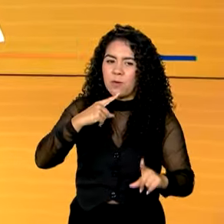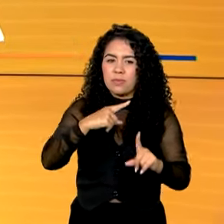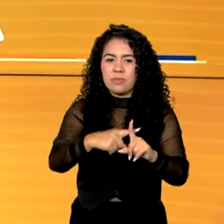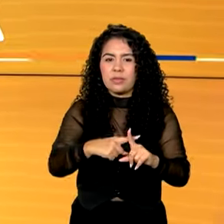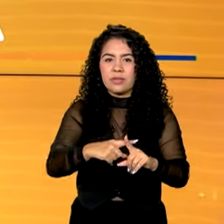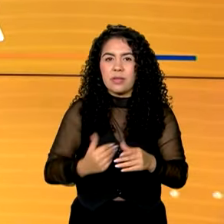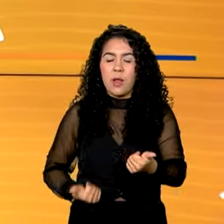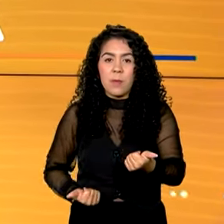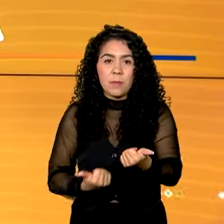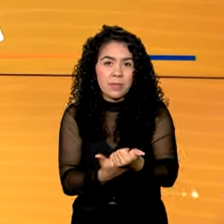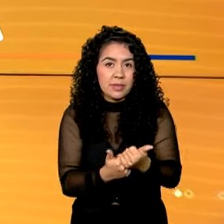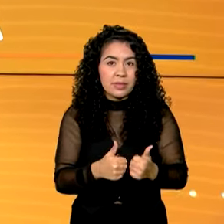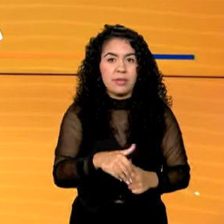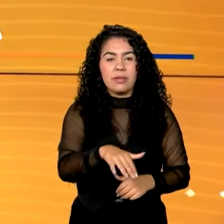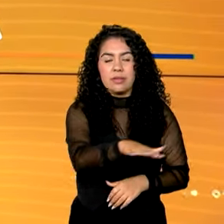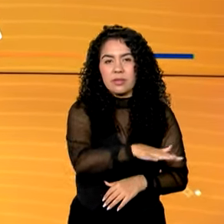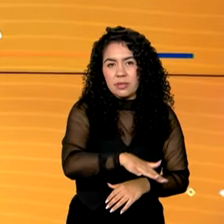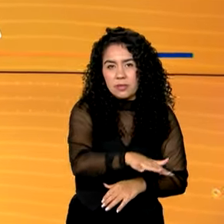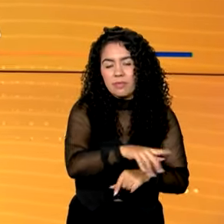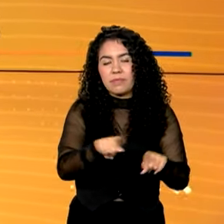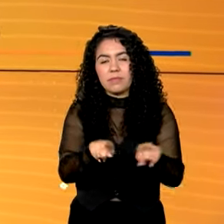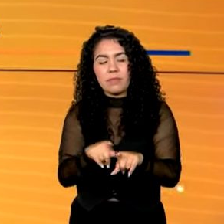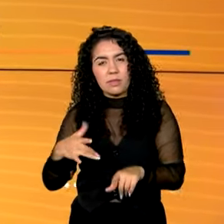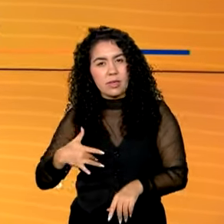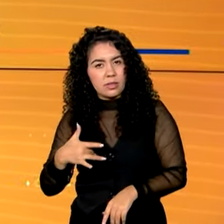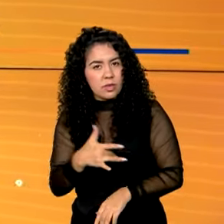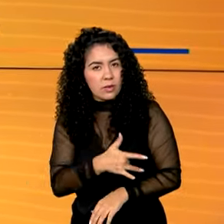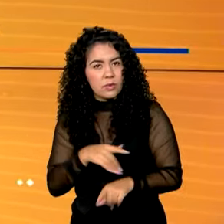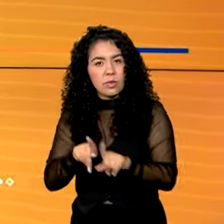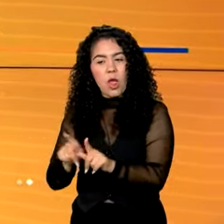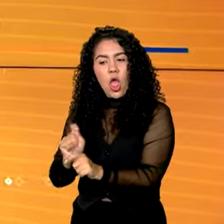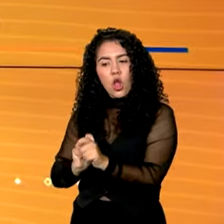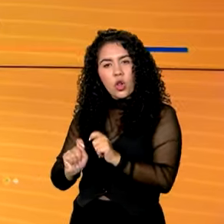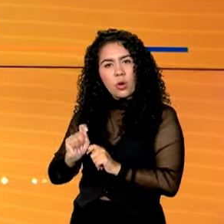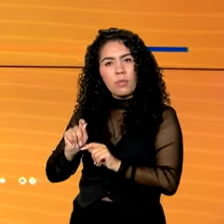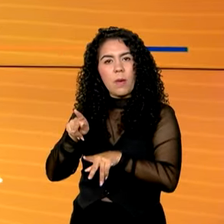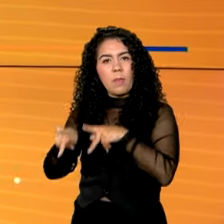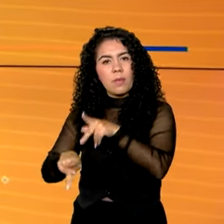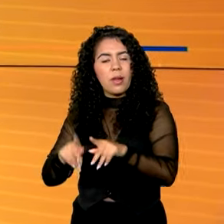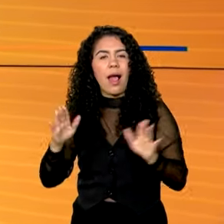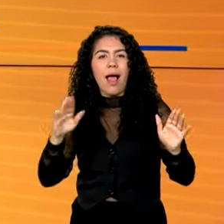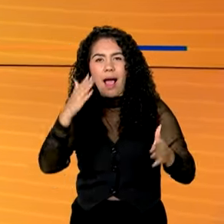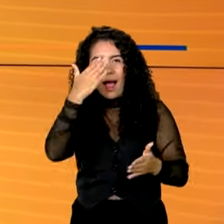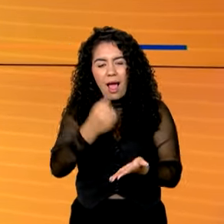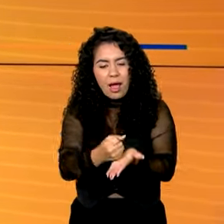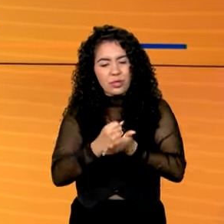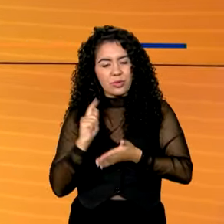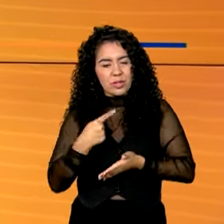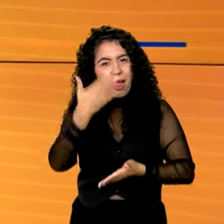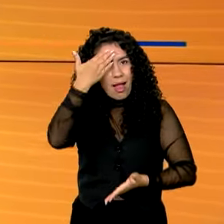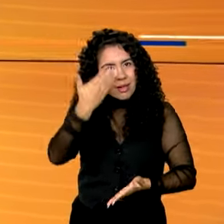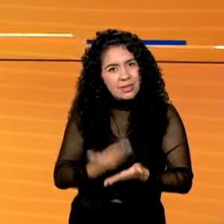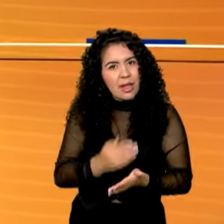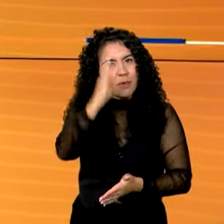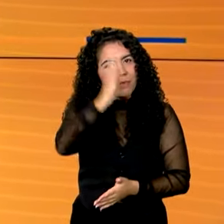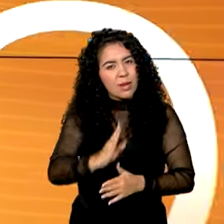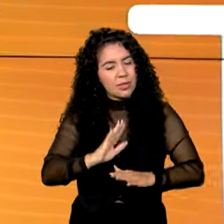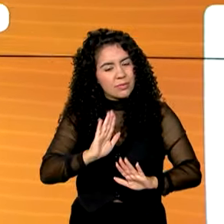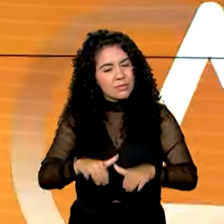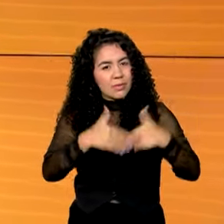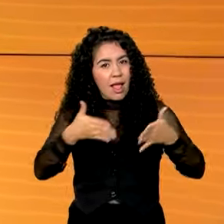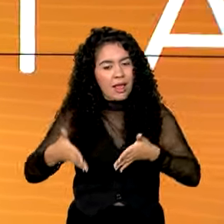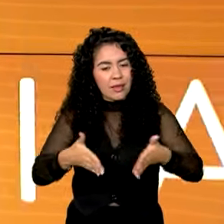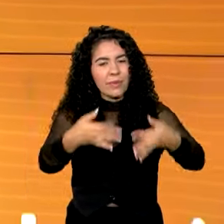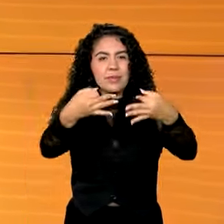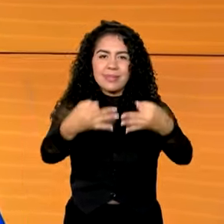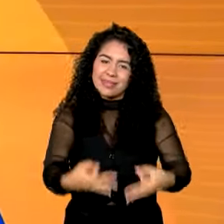social, na saúde e na economia popular, que ajudam gente a ter fé no Brasil e a ver que o país está no rumo certo.